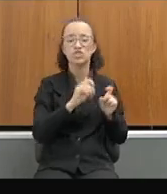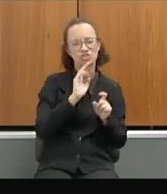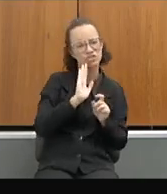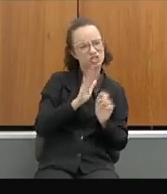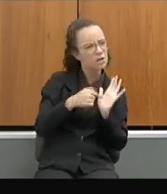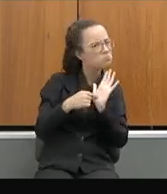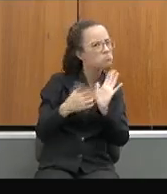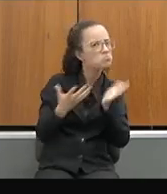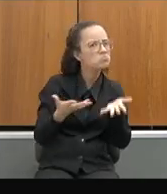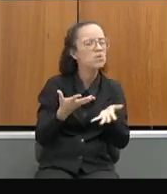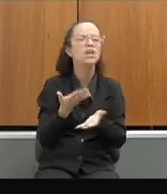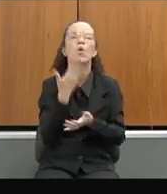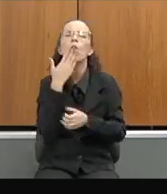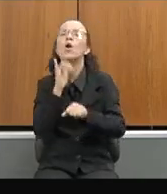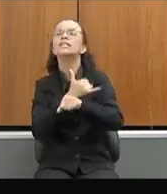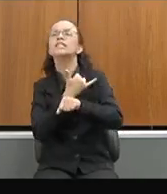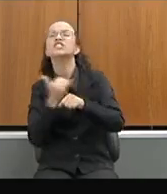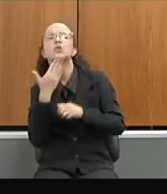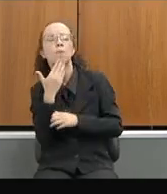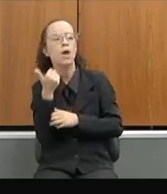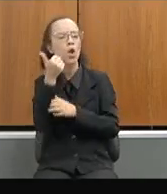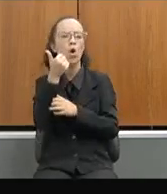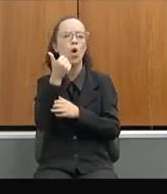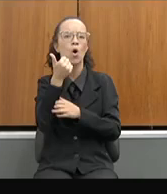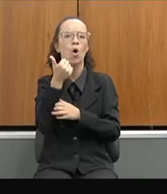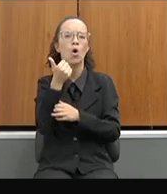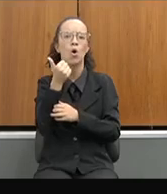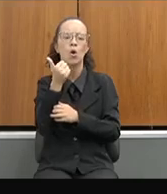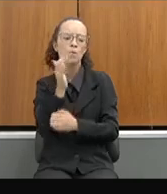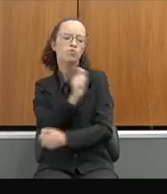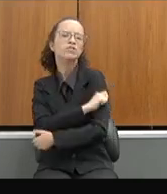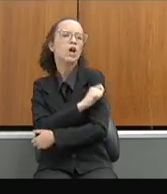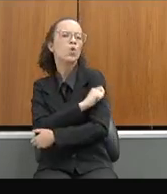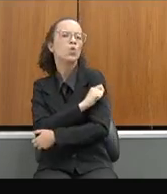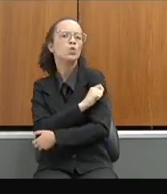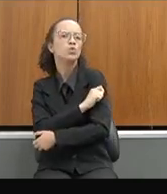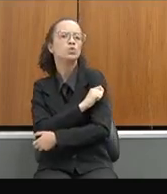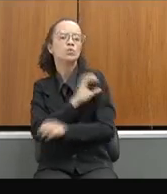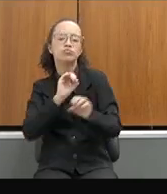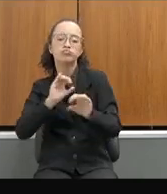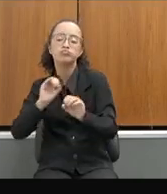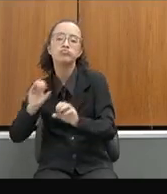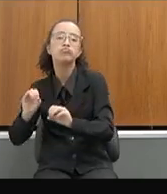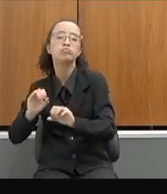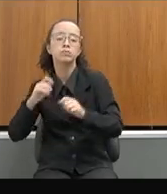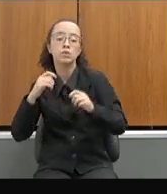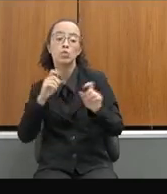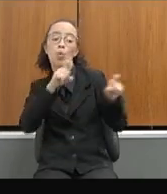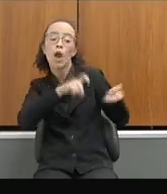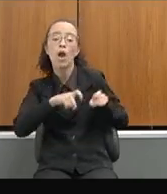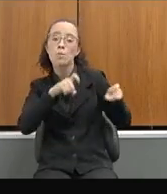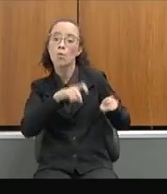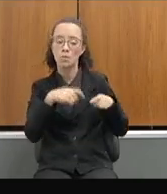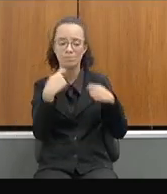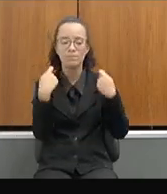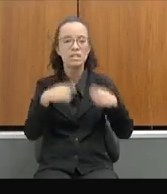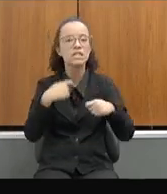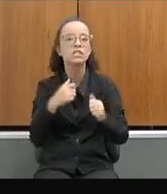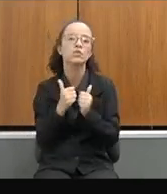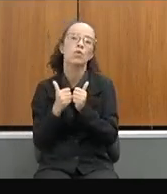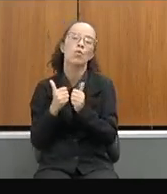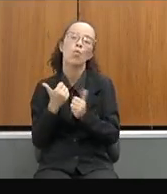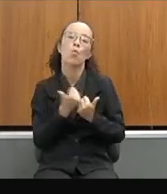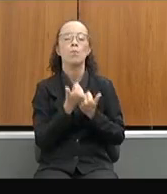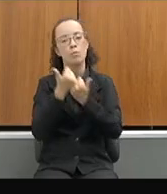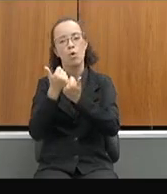e qual que a estratégia de melhoria para que esses alunos que querem uma educação diferenciada do campo possam ter apoio do governo